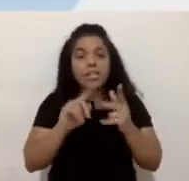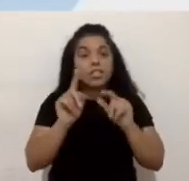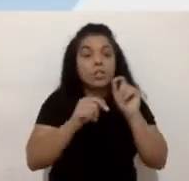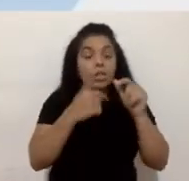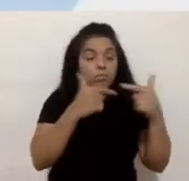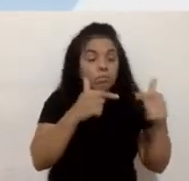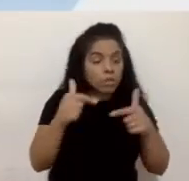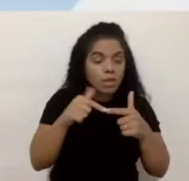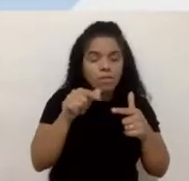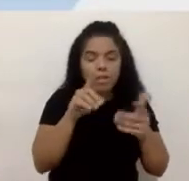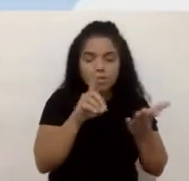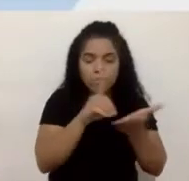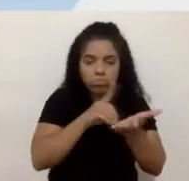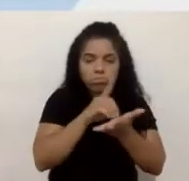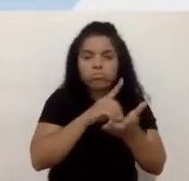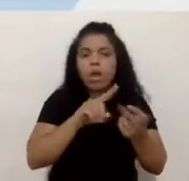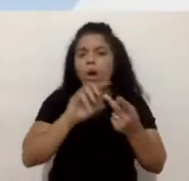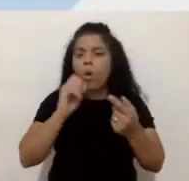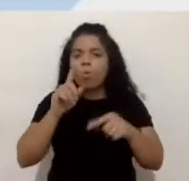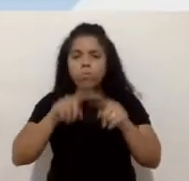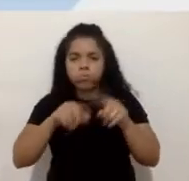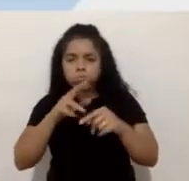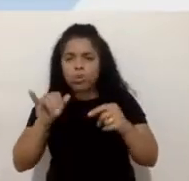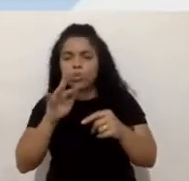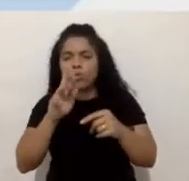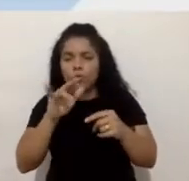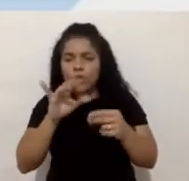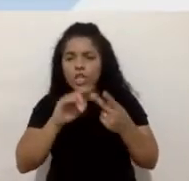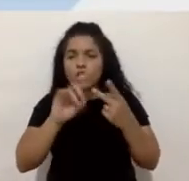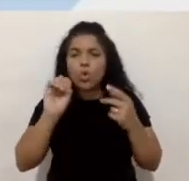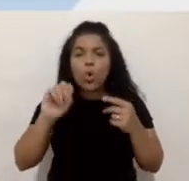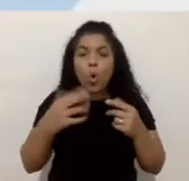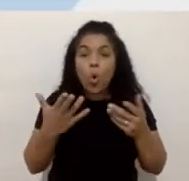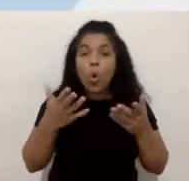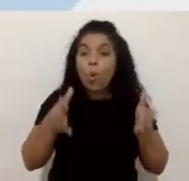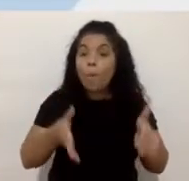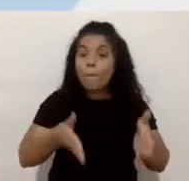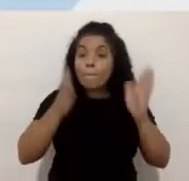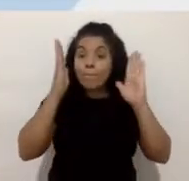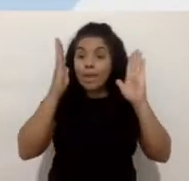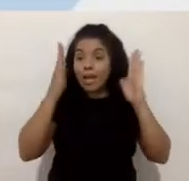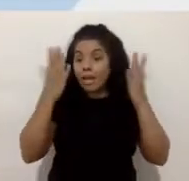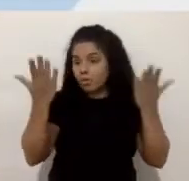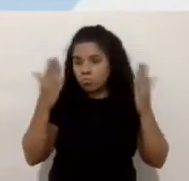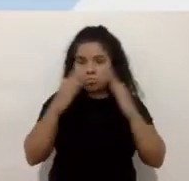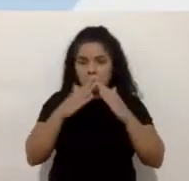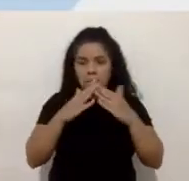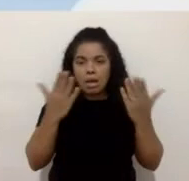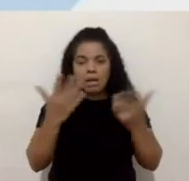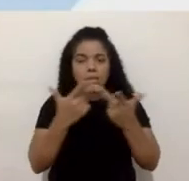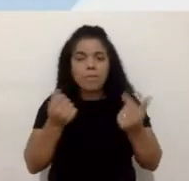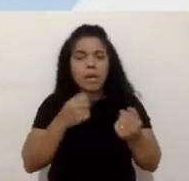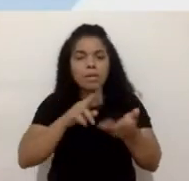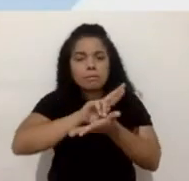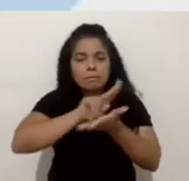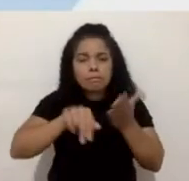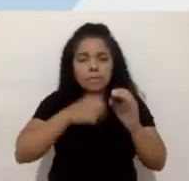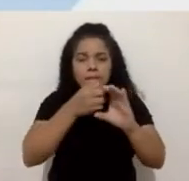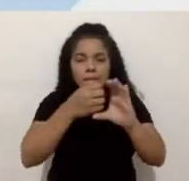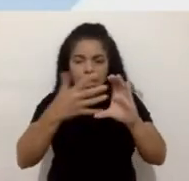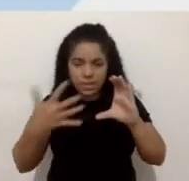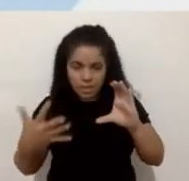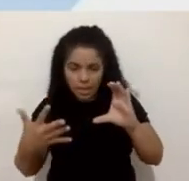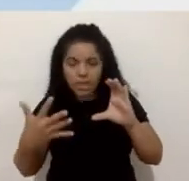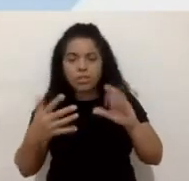produto físico, ou mesmo um prédio, tá, gente, uma casa. Mas é um conjunto de características que permite, assim, o